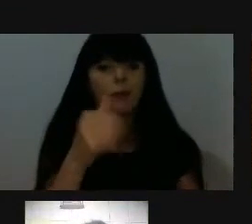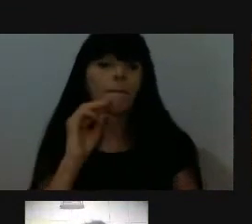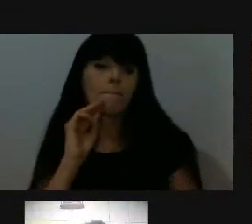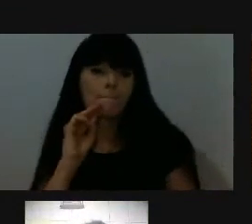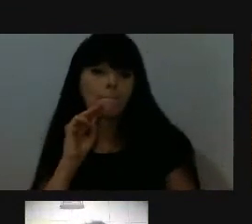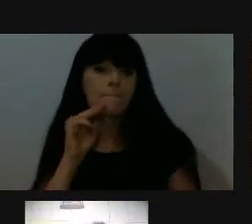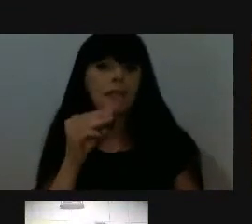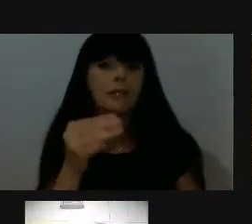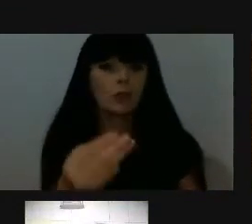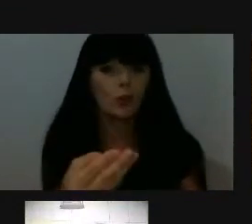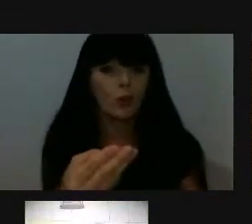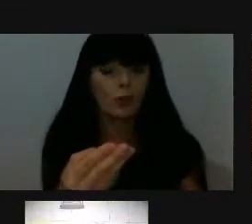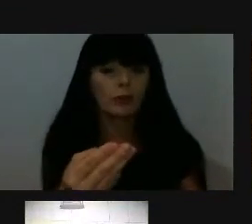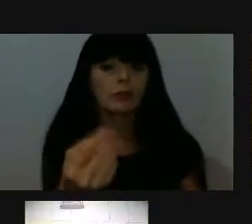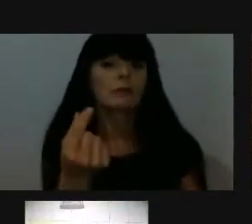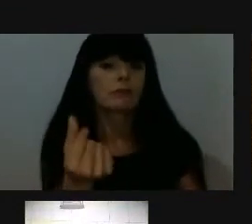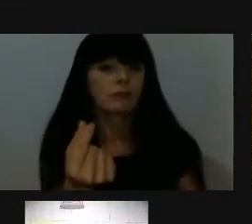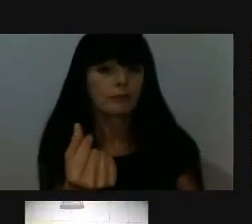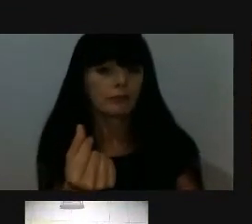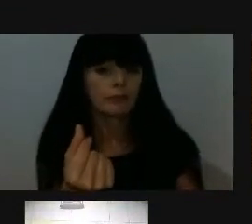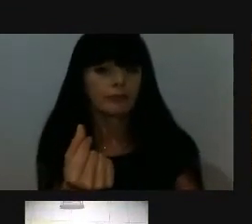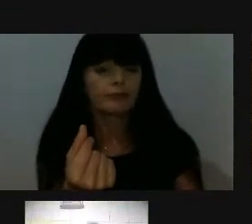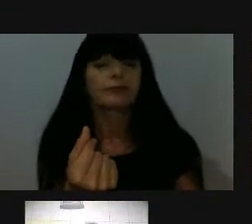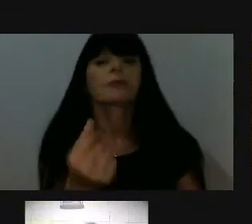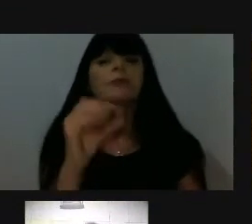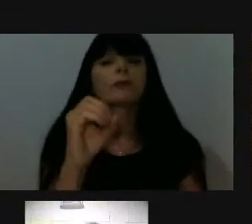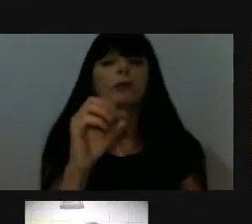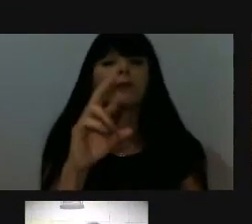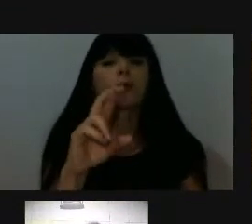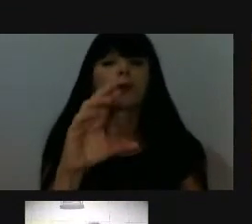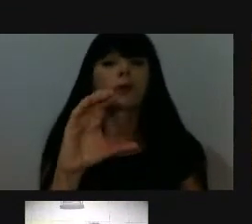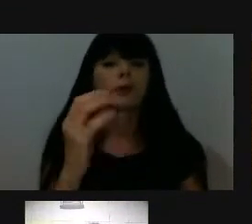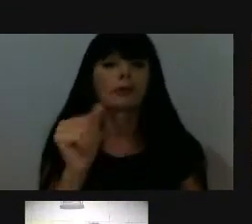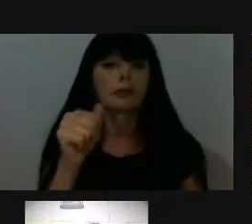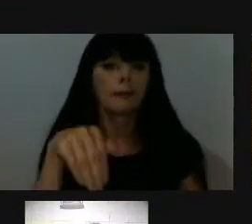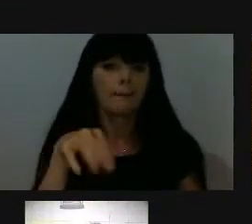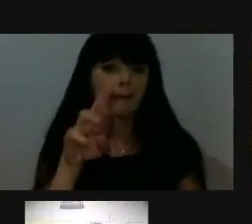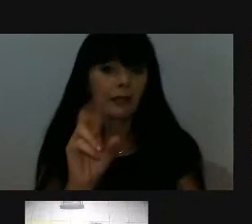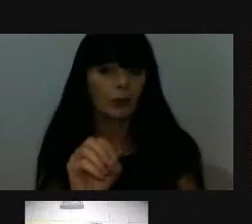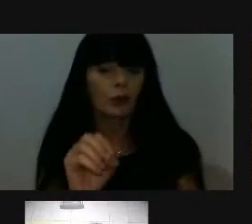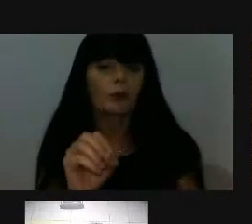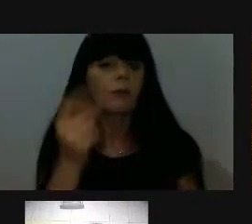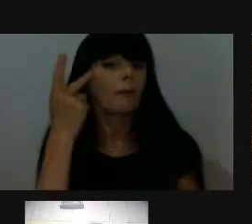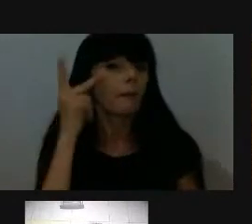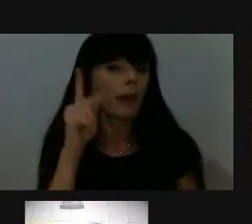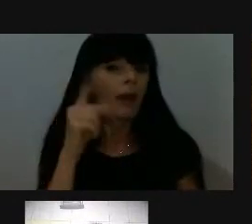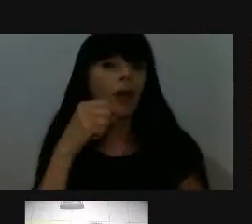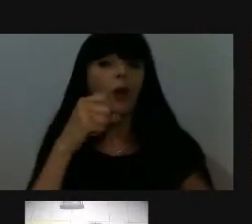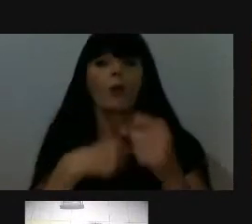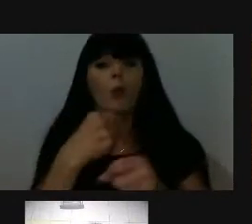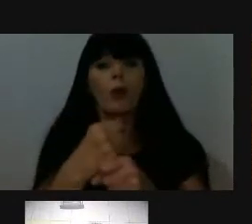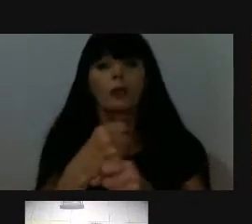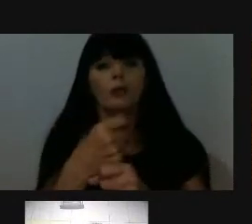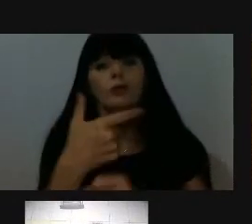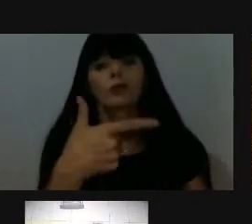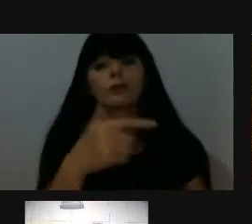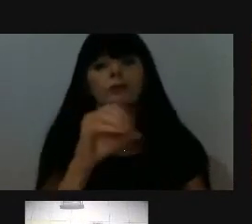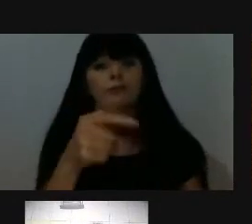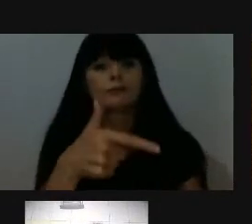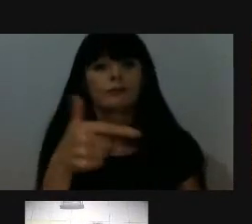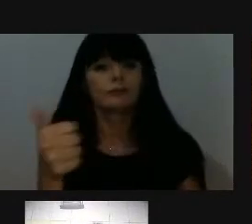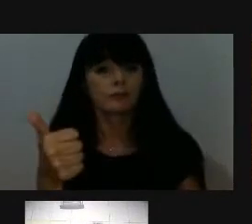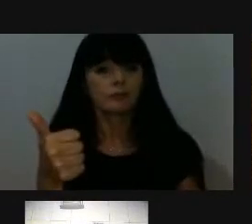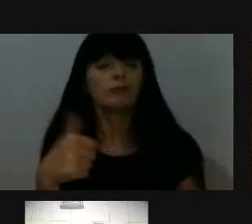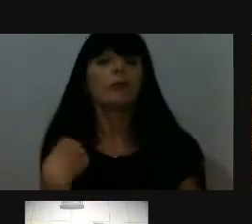um orçamento de 51 milhões, 51 milhões orçado aí para o ano de